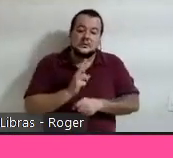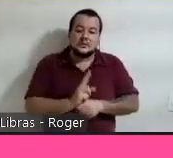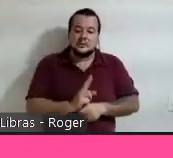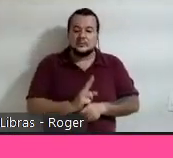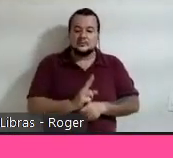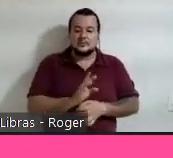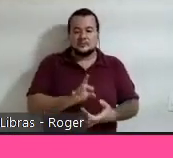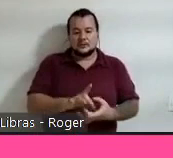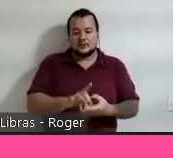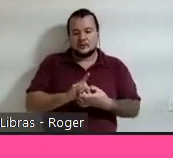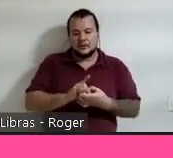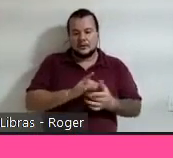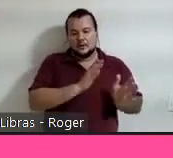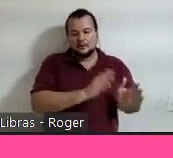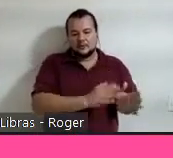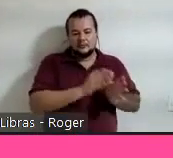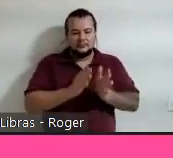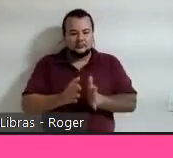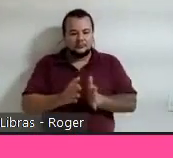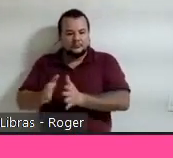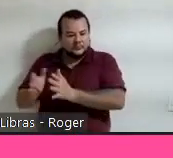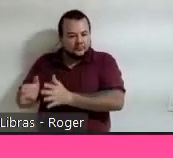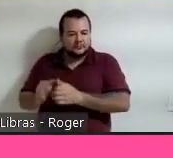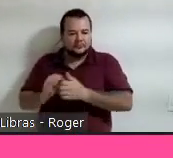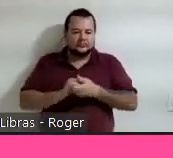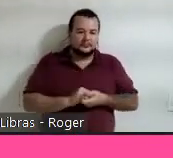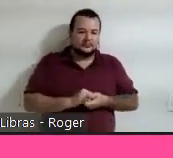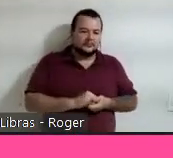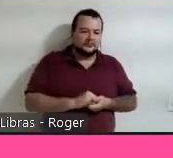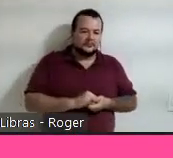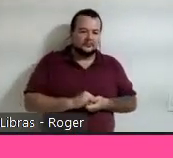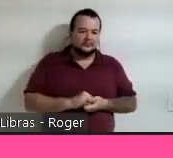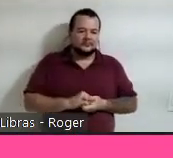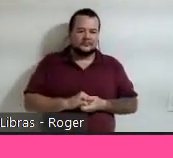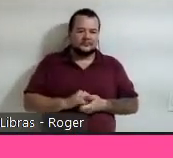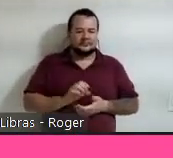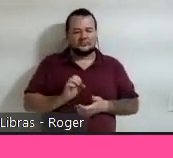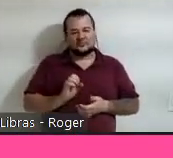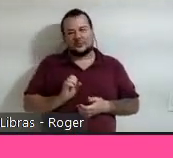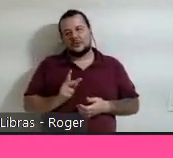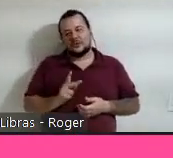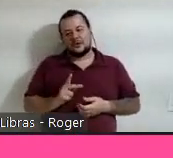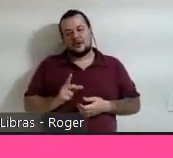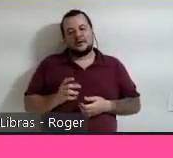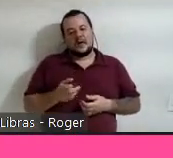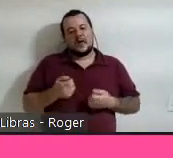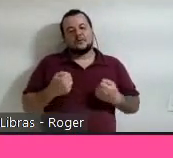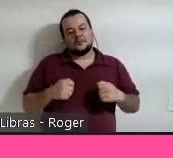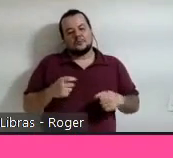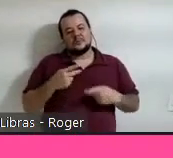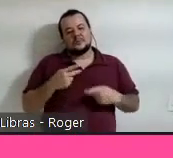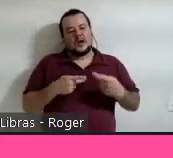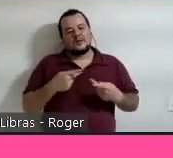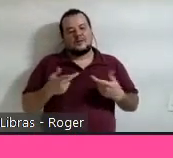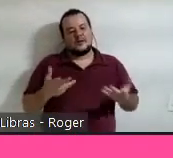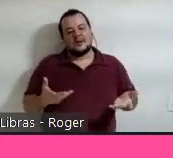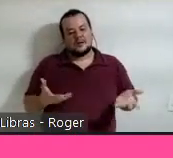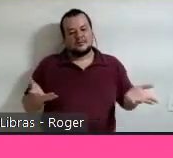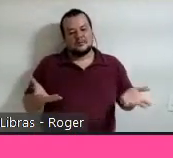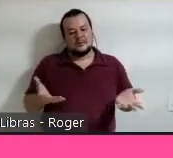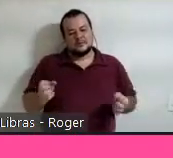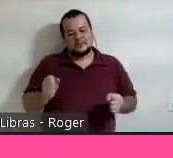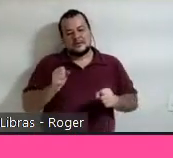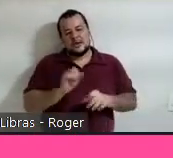esses desempenhos. Bom, era isso que eu tinha separado para tratar com vocês e eu encerro aqui a